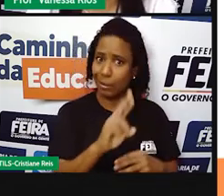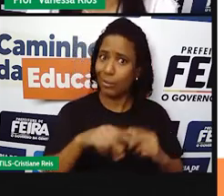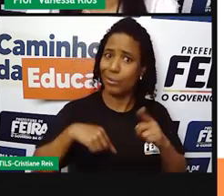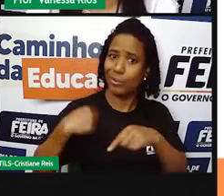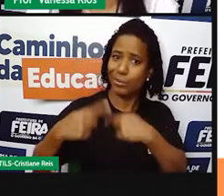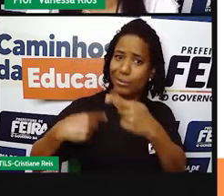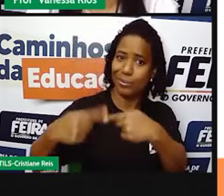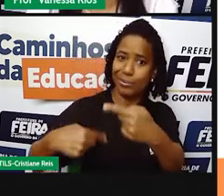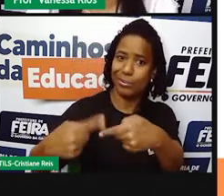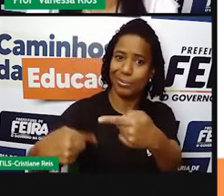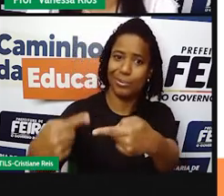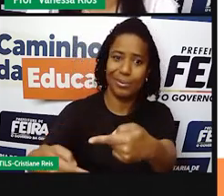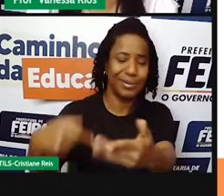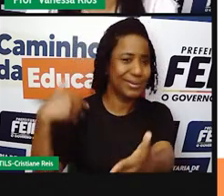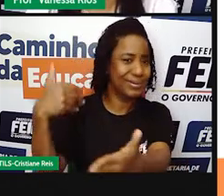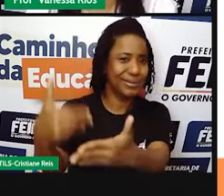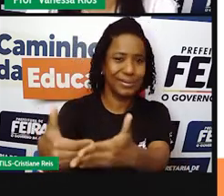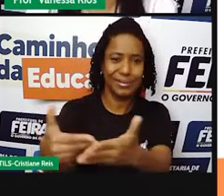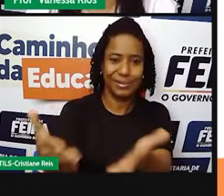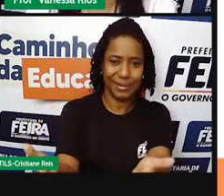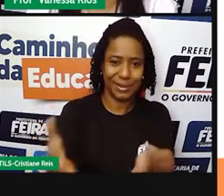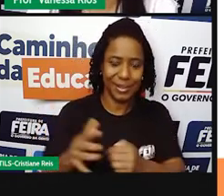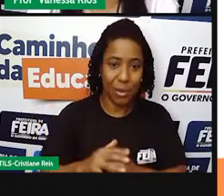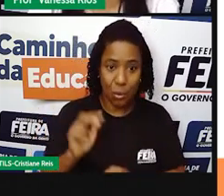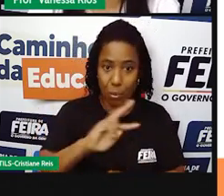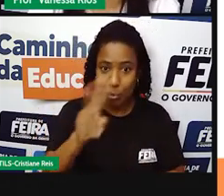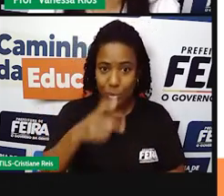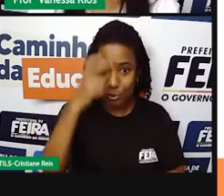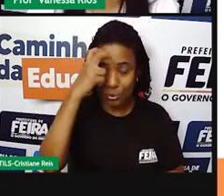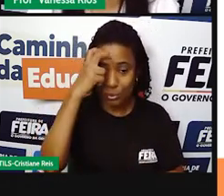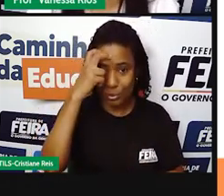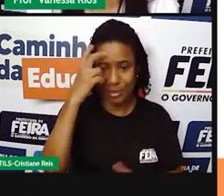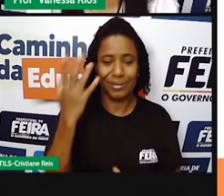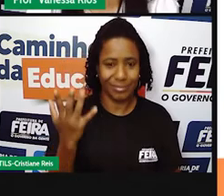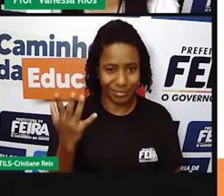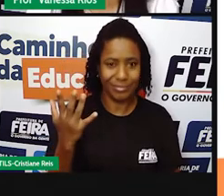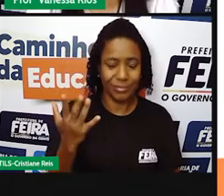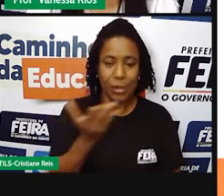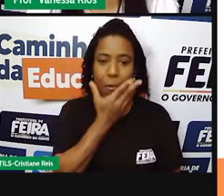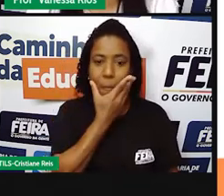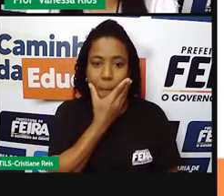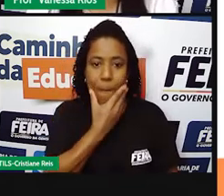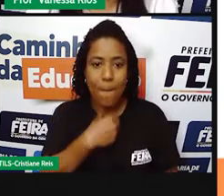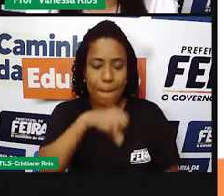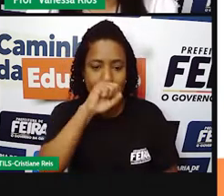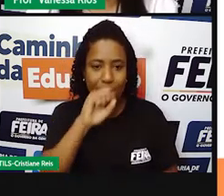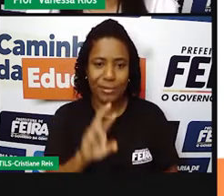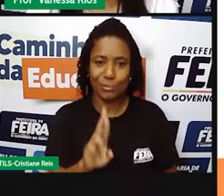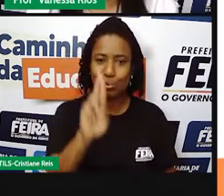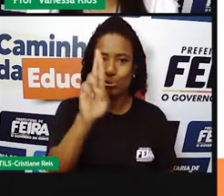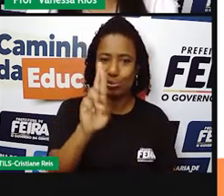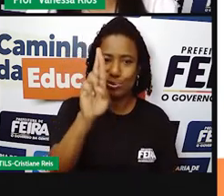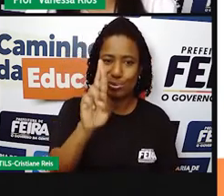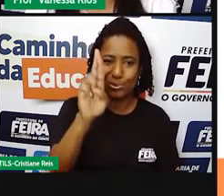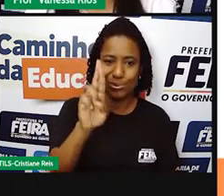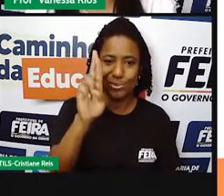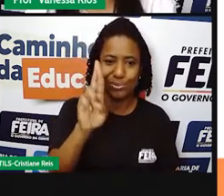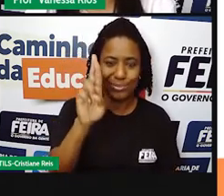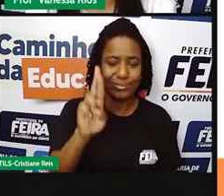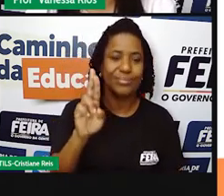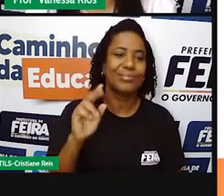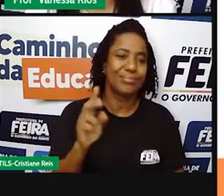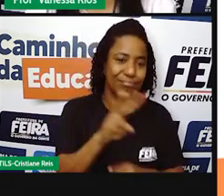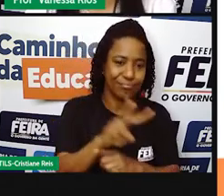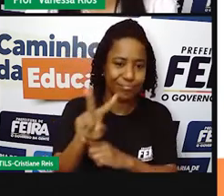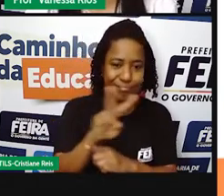Culturalmente. E muitas civilizações utilizaram esse modelo, né? Para representar,